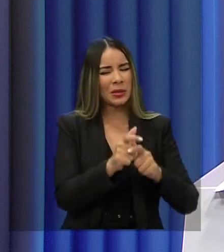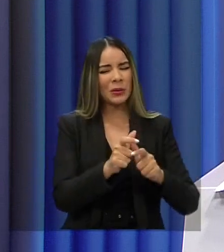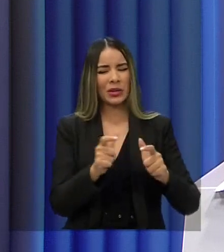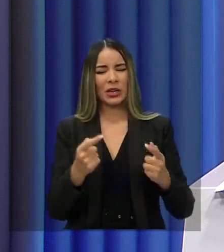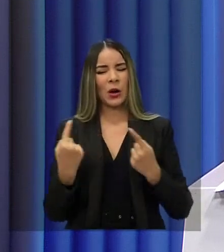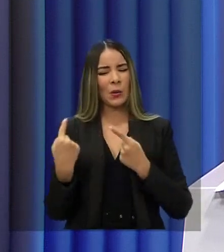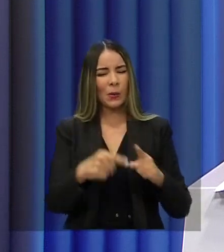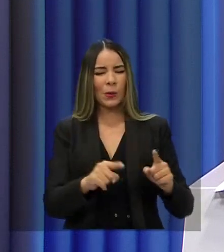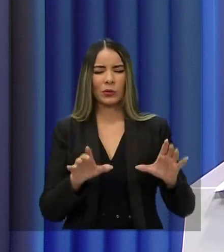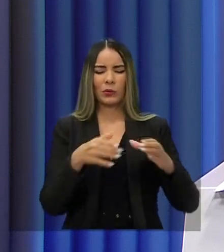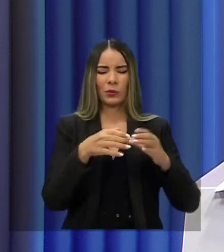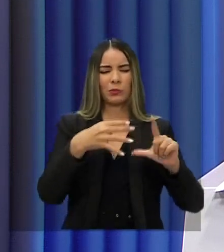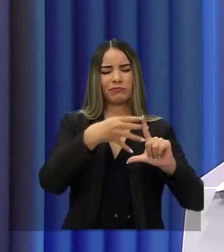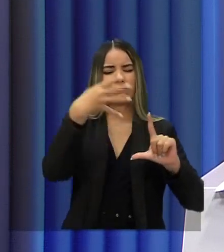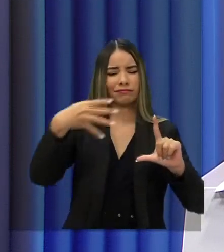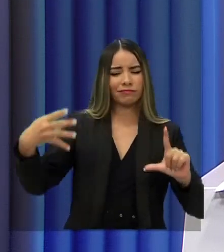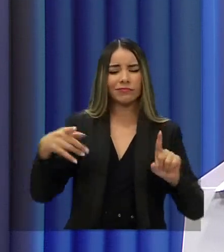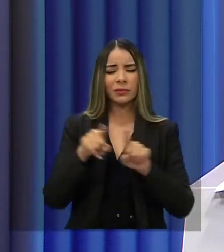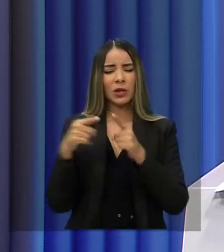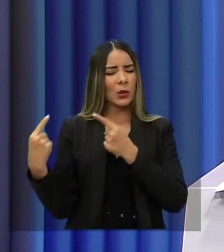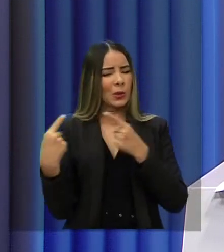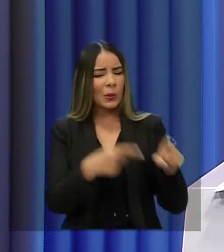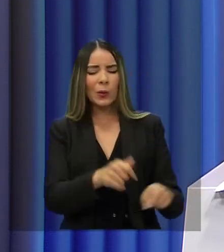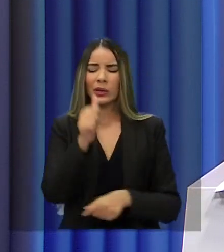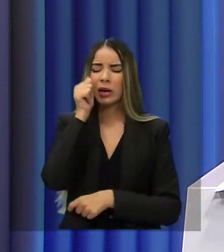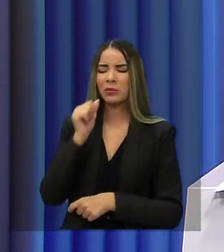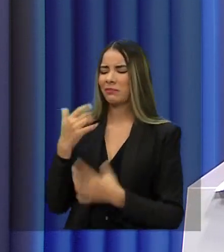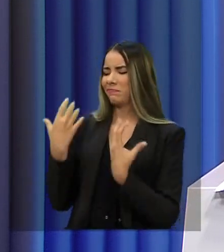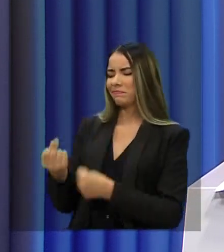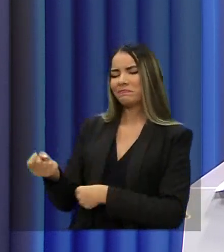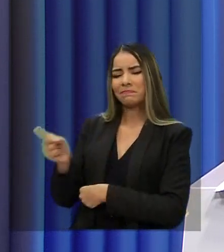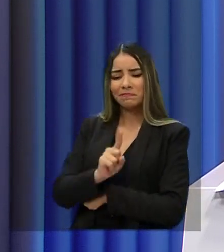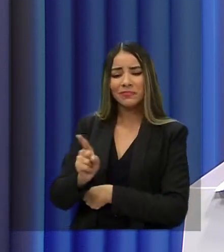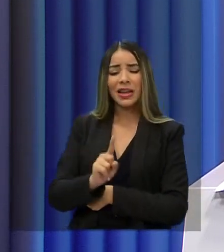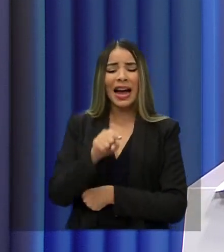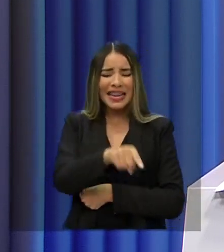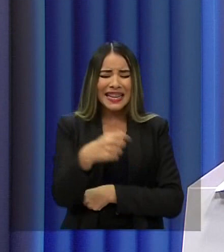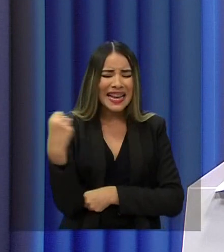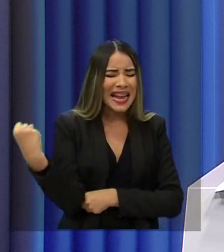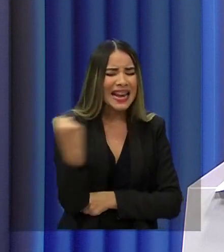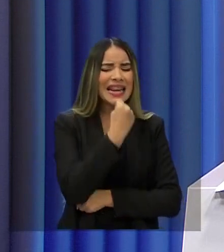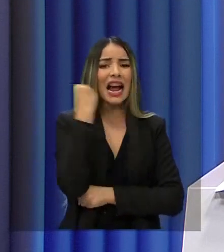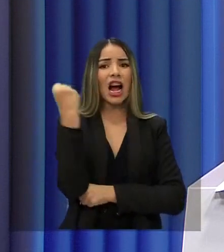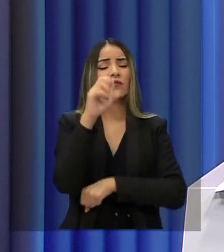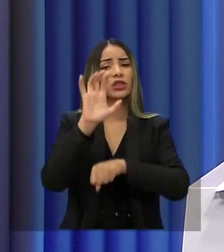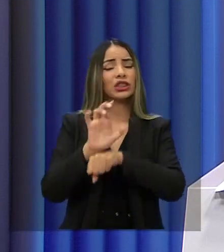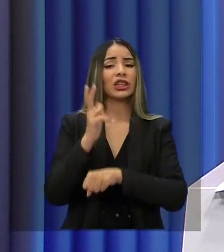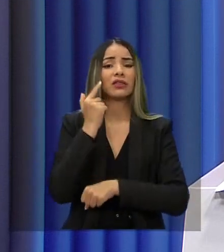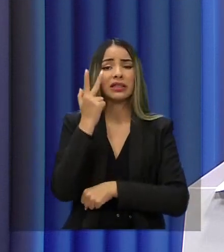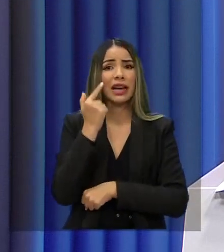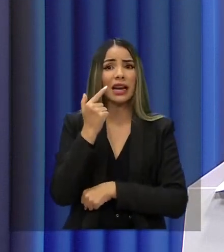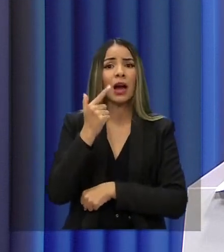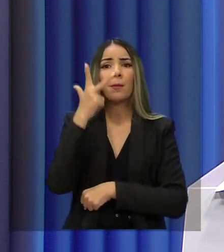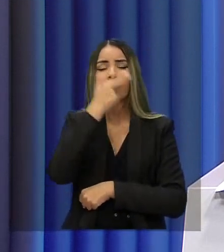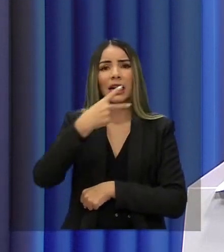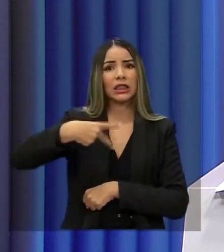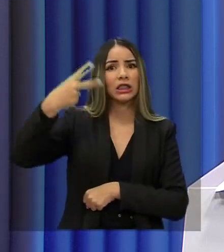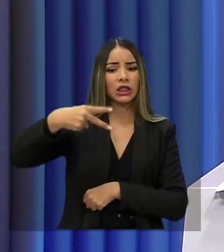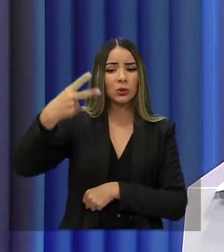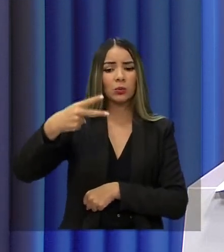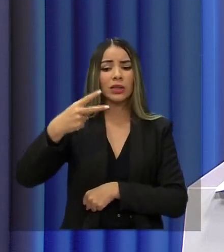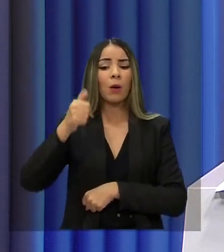LGBTQI e contra as mulheres. O fato ainda é gravíssimo. O Estado de Ceará ter a segunda mais alta taxa de